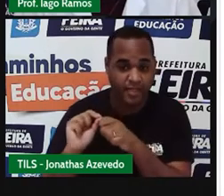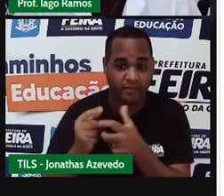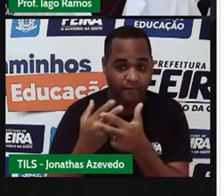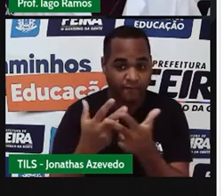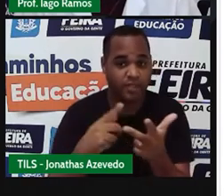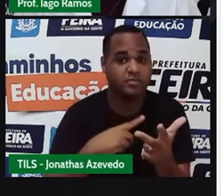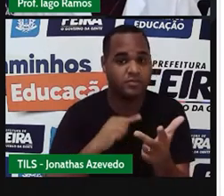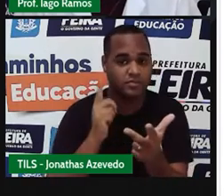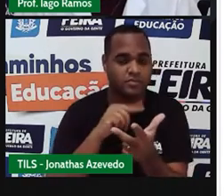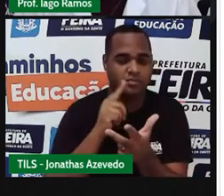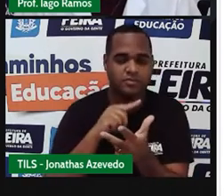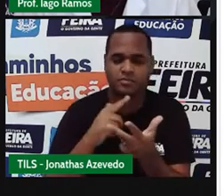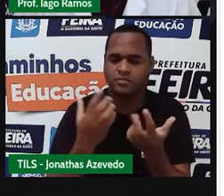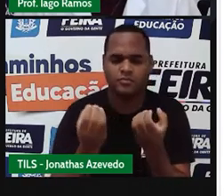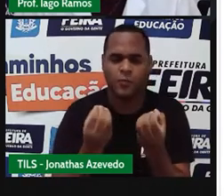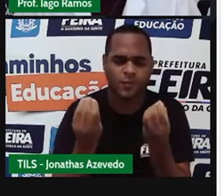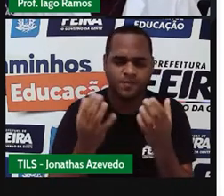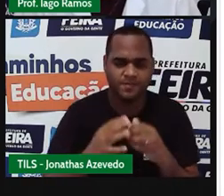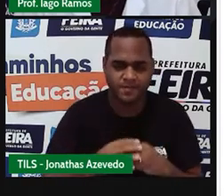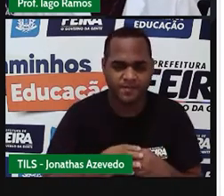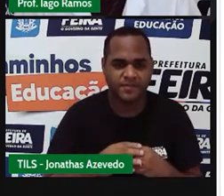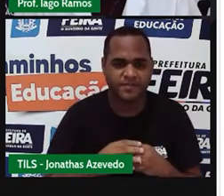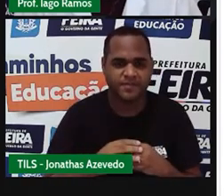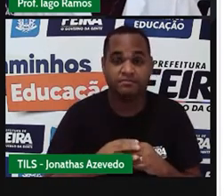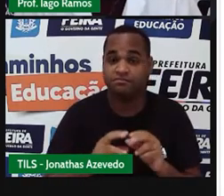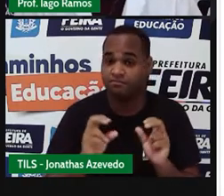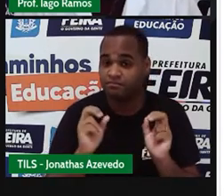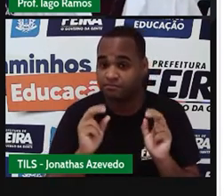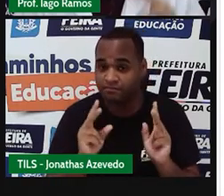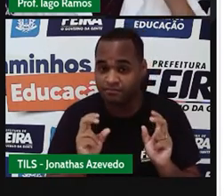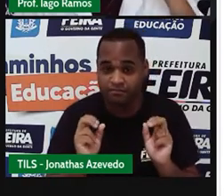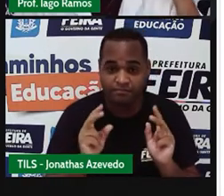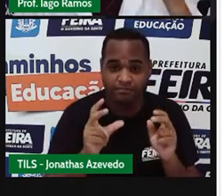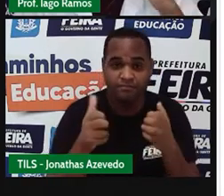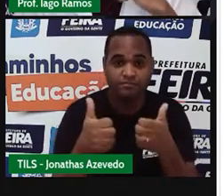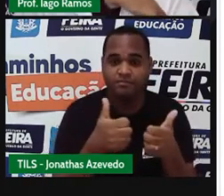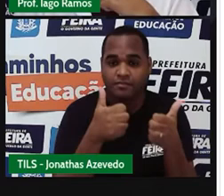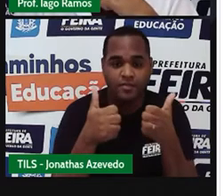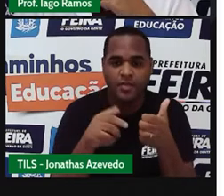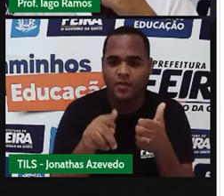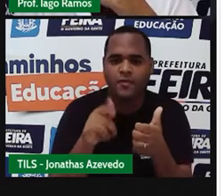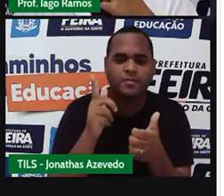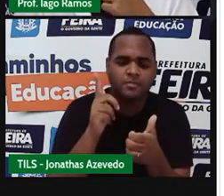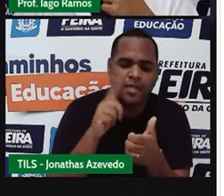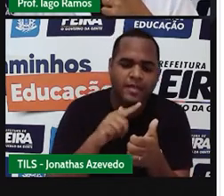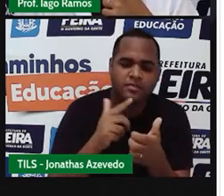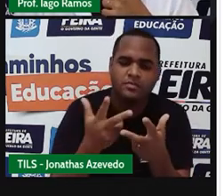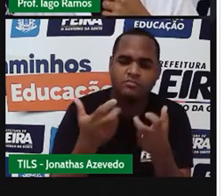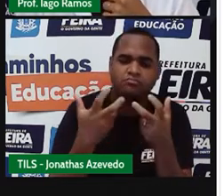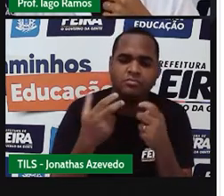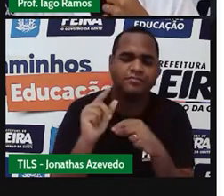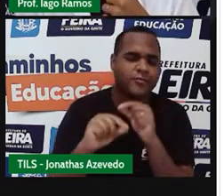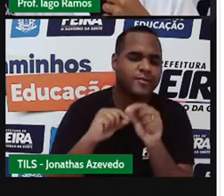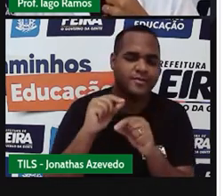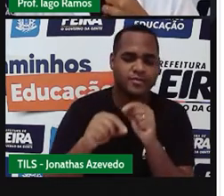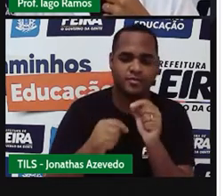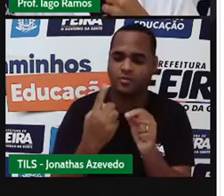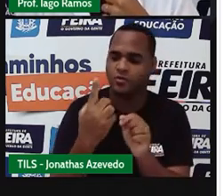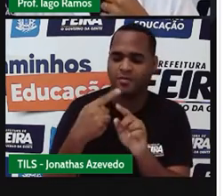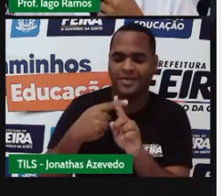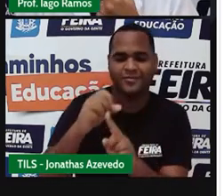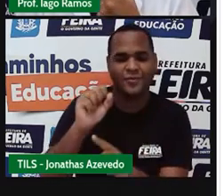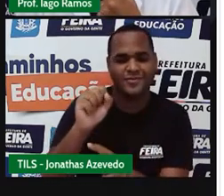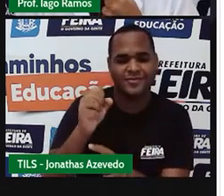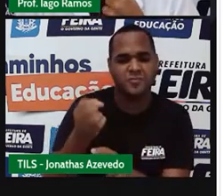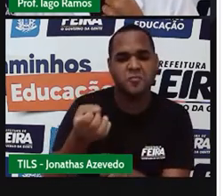todos. Tá. O que é que você consegue perceber? Quanto é que dá 1 mais 8?